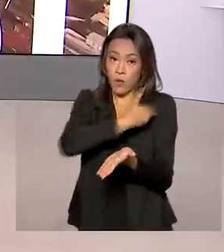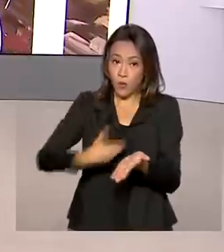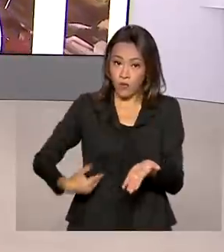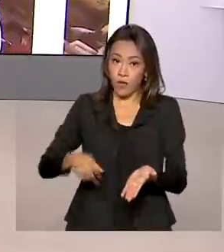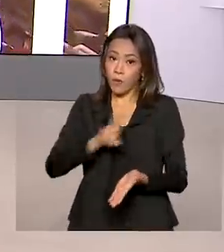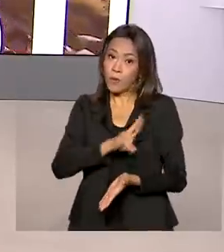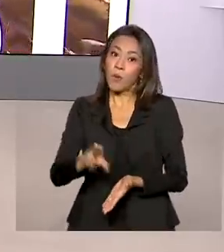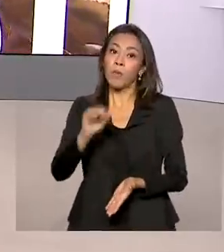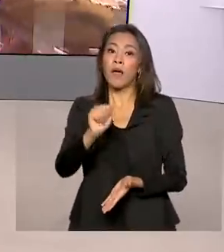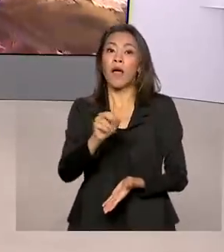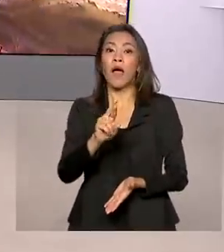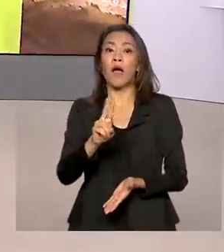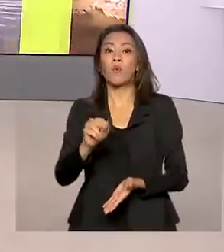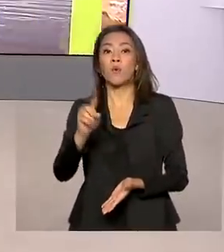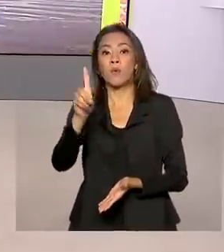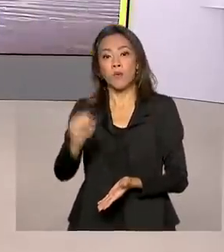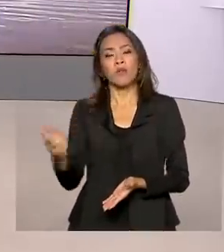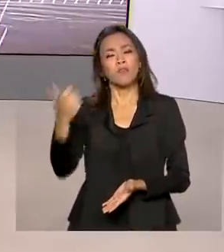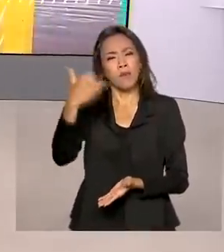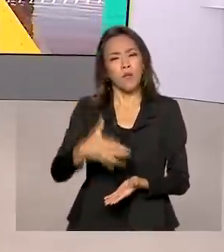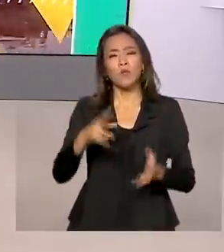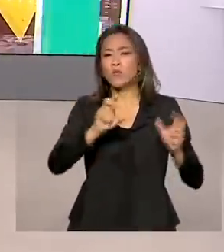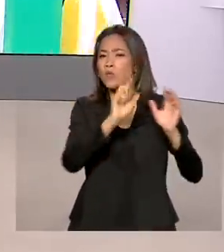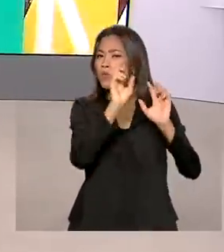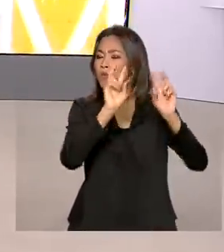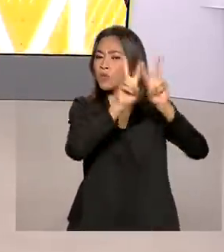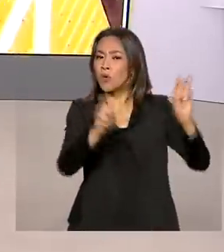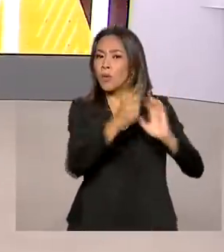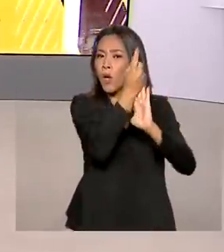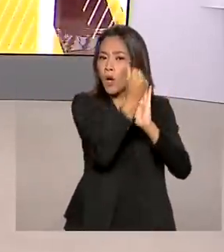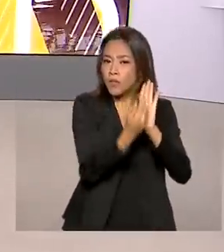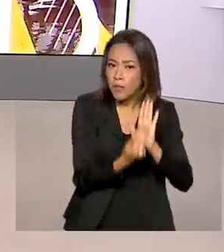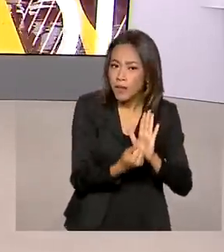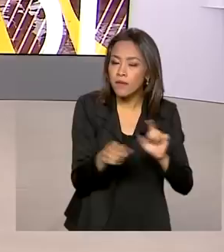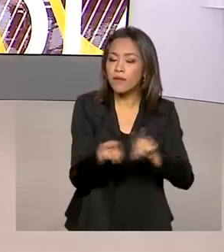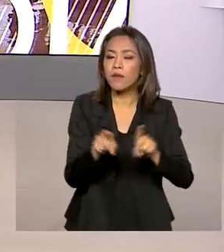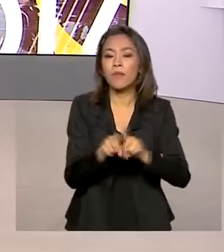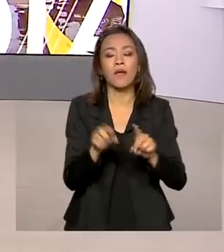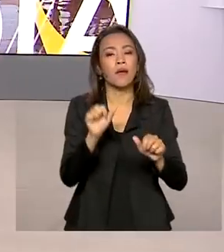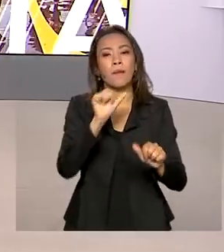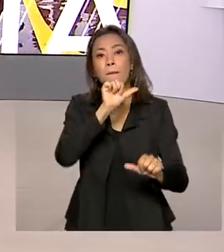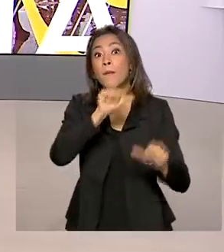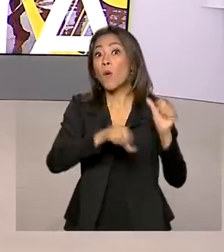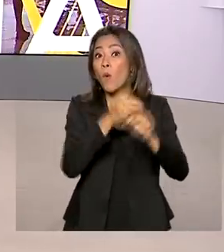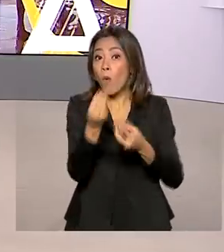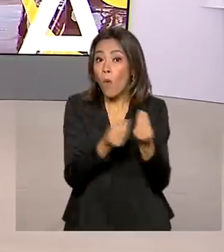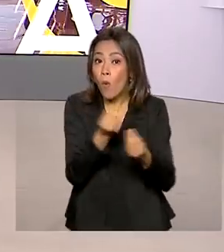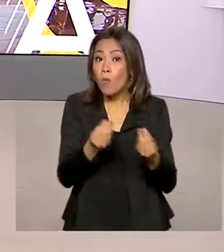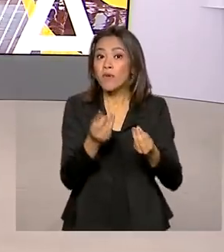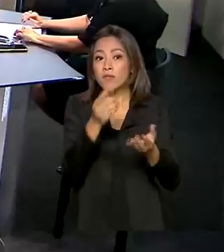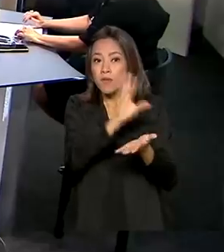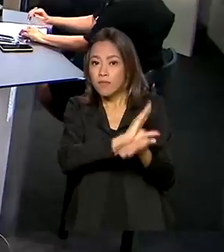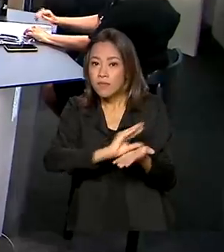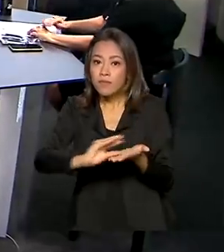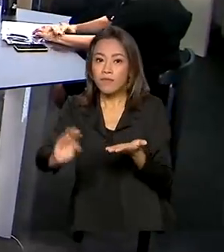também falou sobre orçamento e mudanças para ampliar o programa de transferência de renda Bolsa Família.